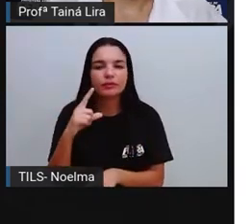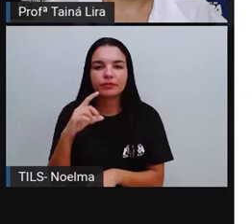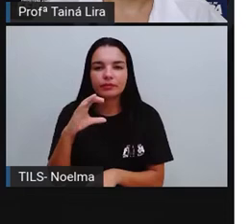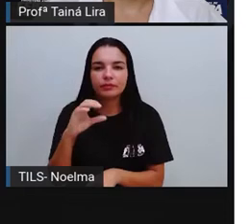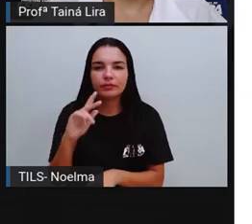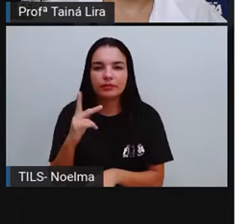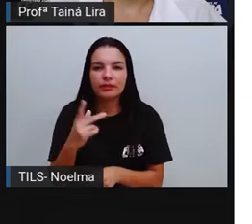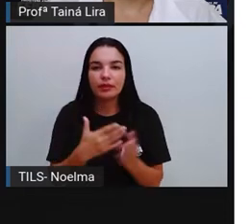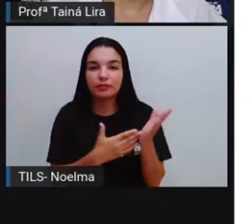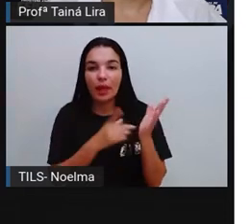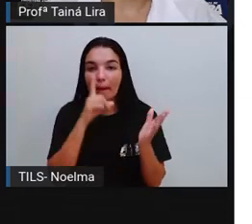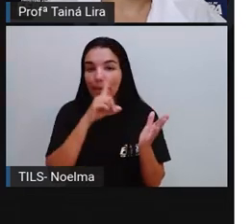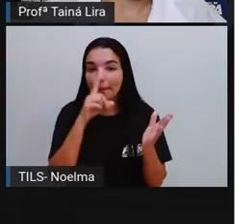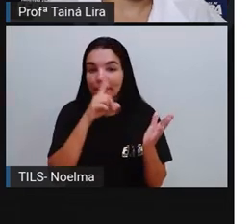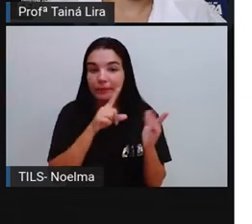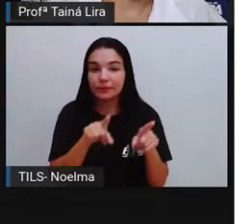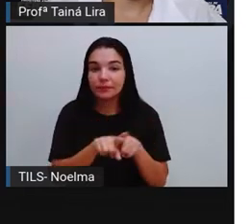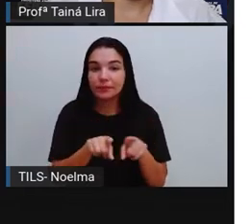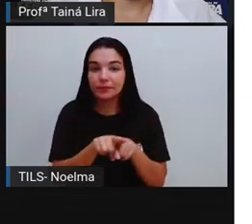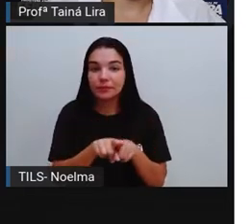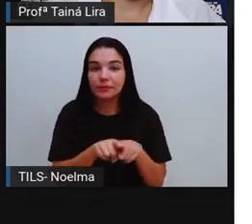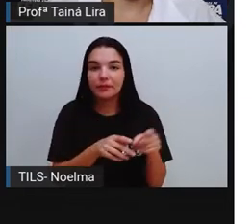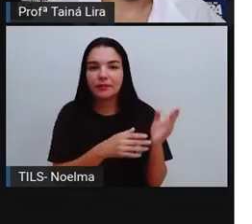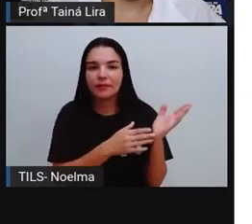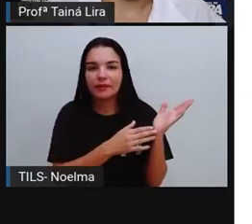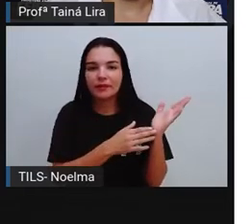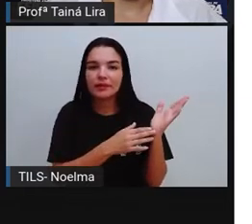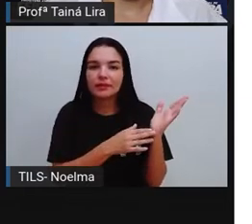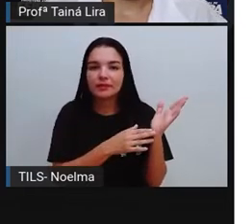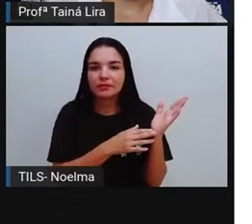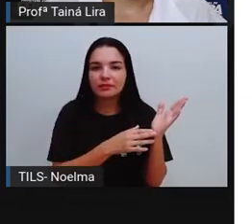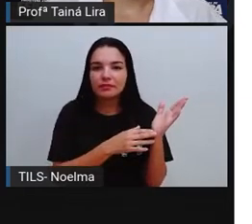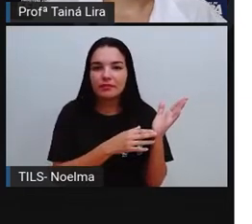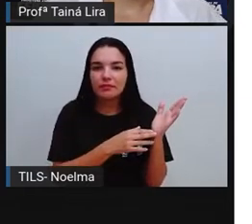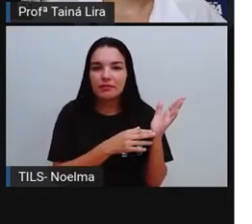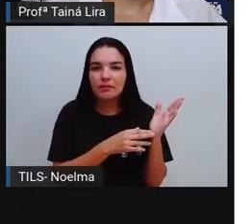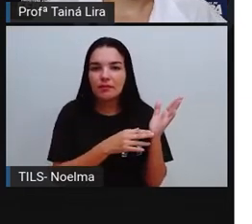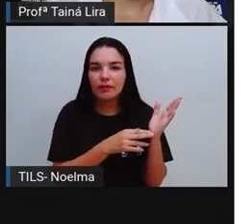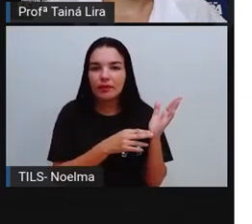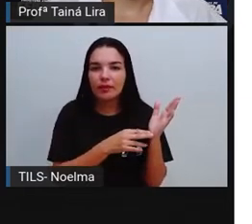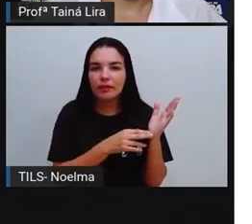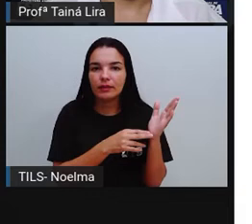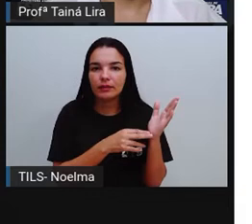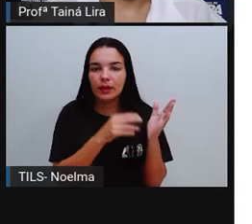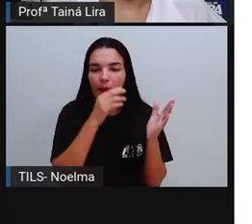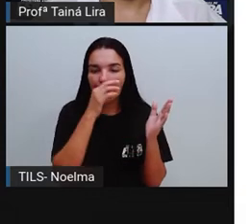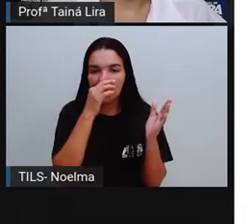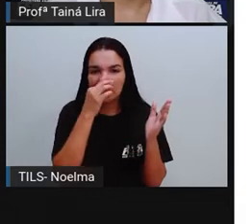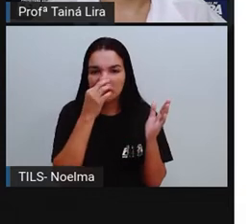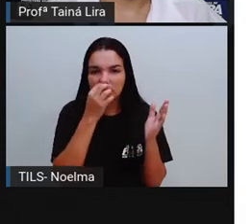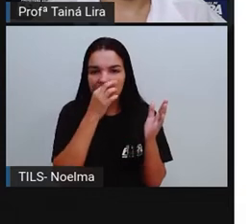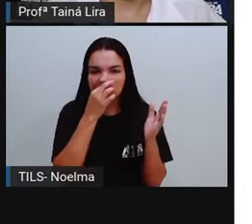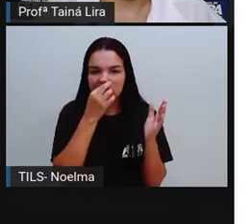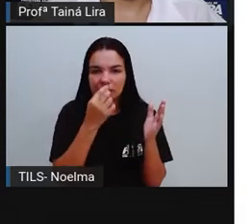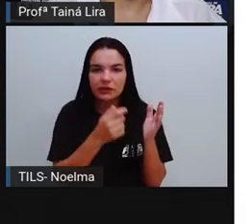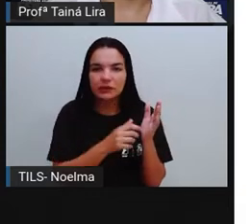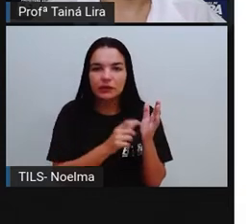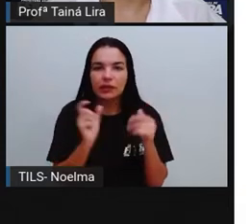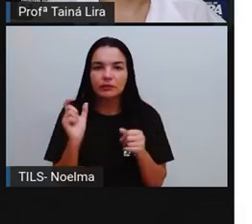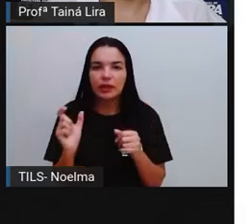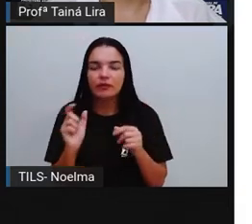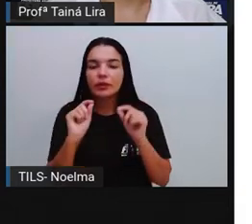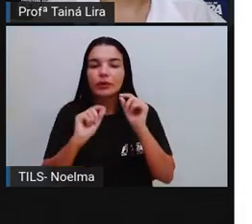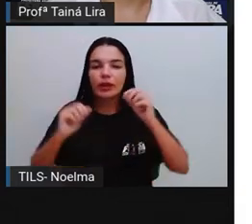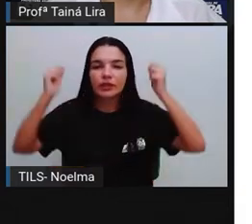Bolacha e pão de ló, Olha lá, Esta, Esta loja é bem legal,